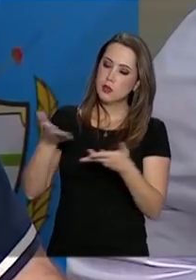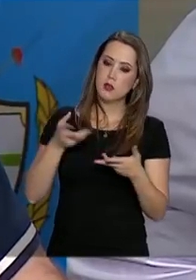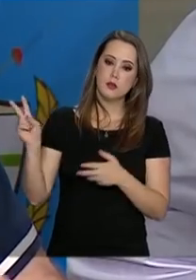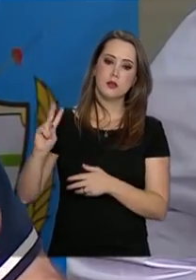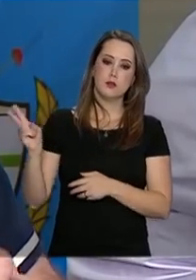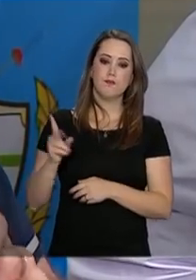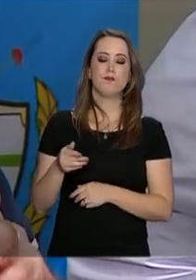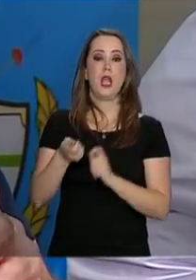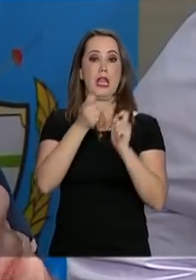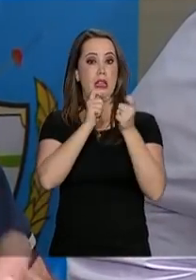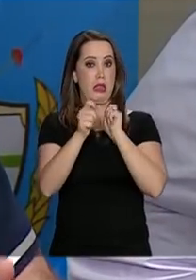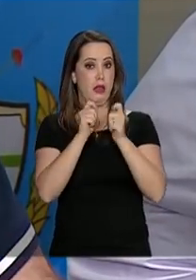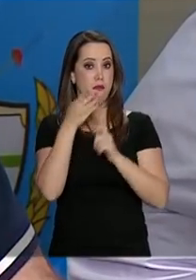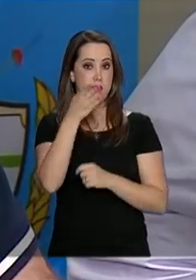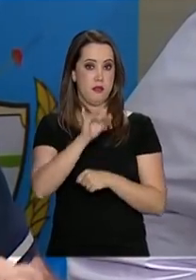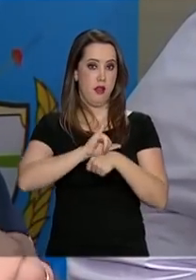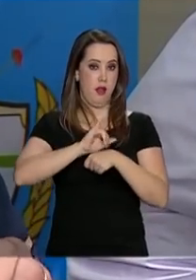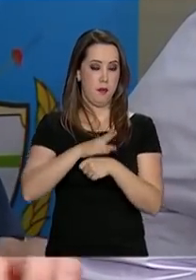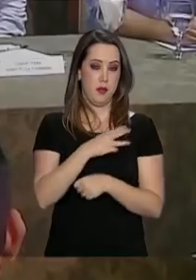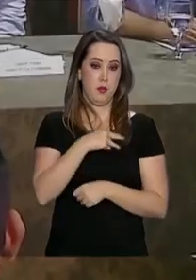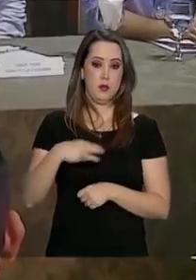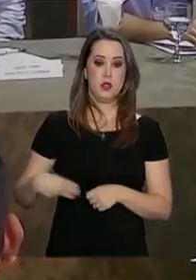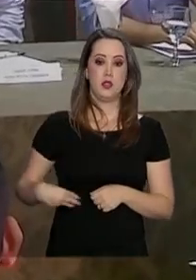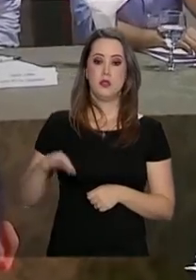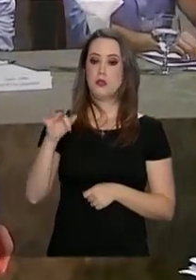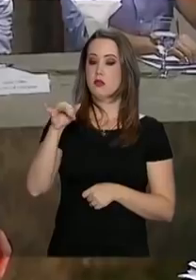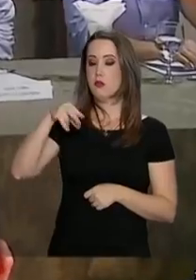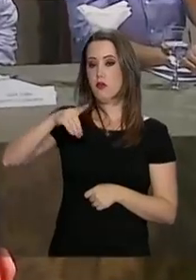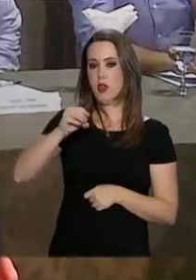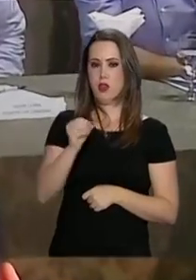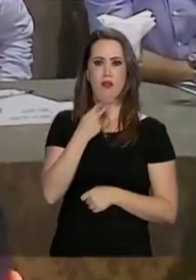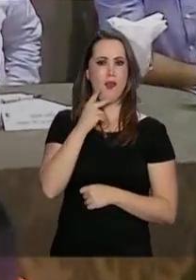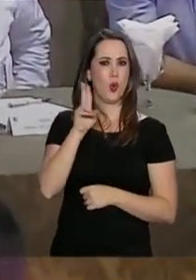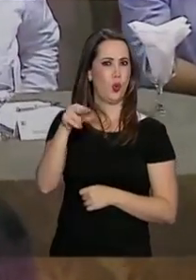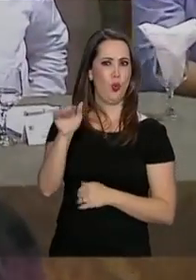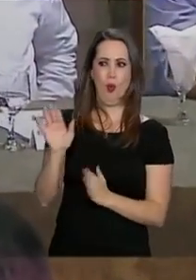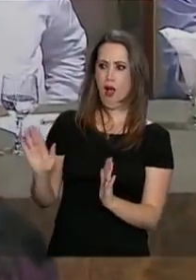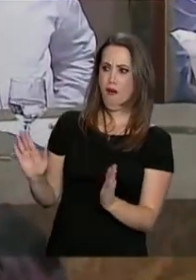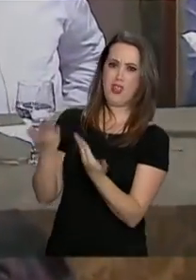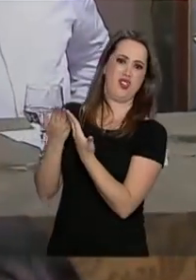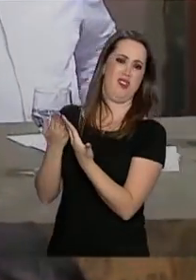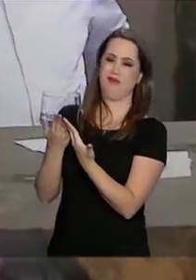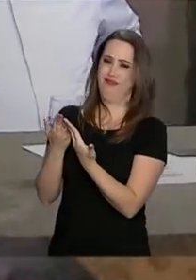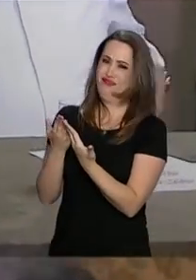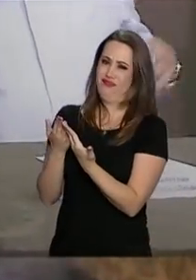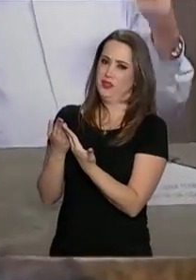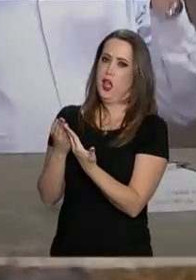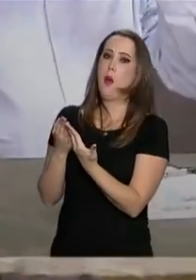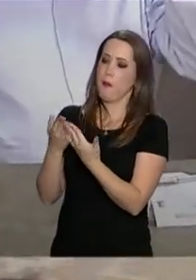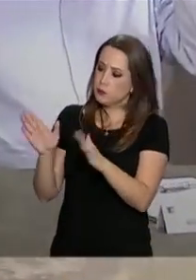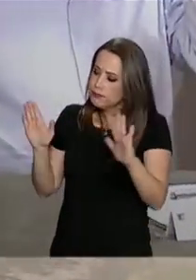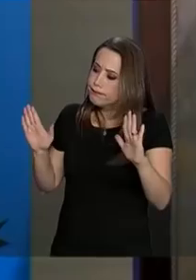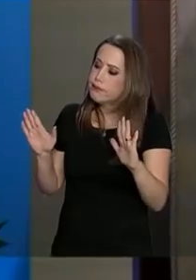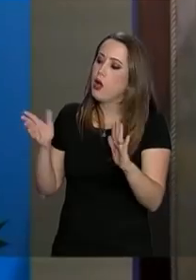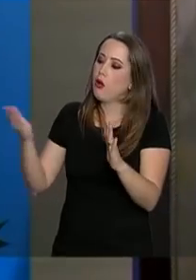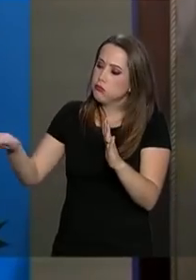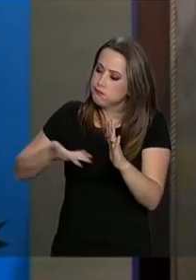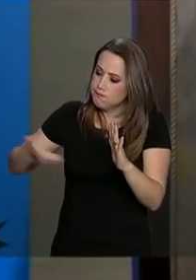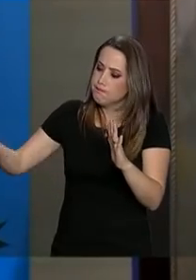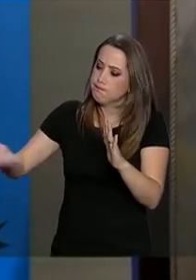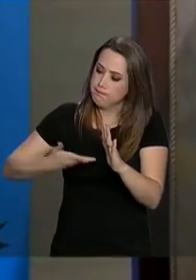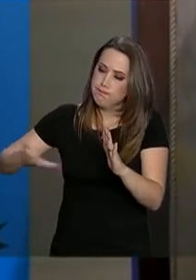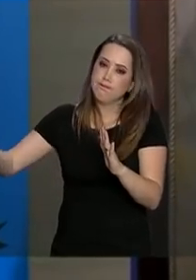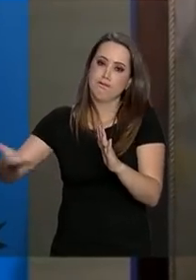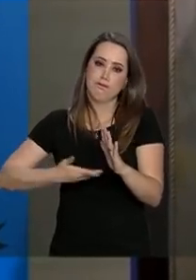entrevista na capital, o ministro Fernando Azevedo descartou fechar a fronteira e confirmou a continuidade da Operação Acolhida. A visão